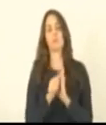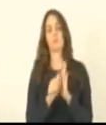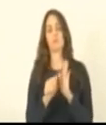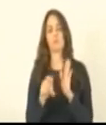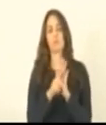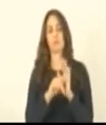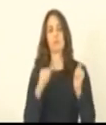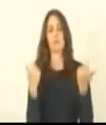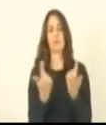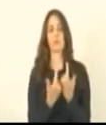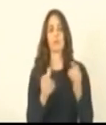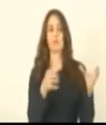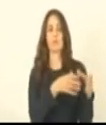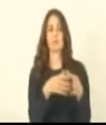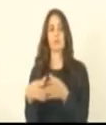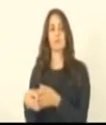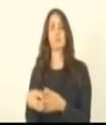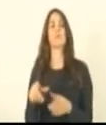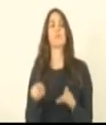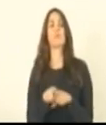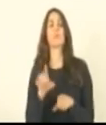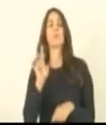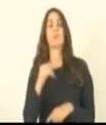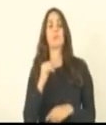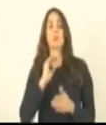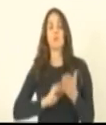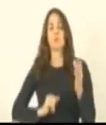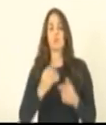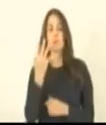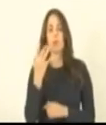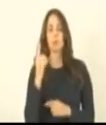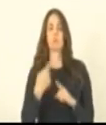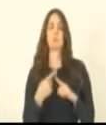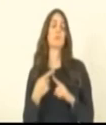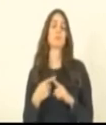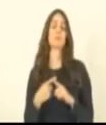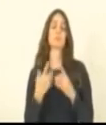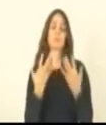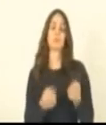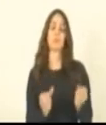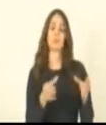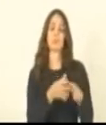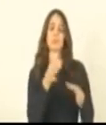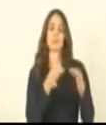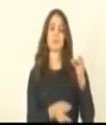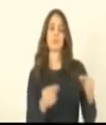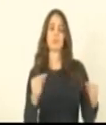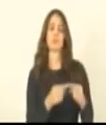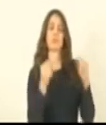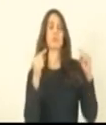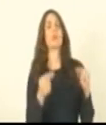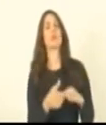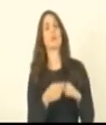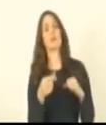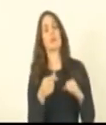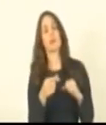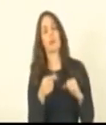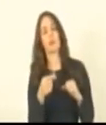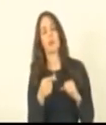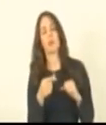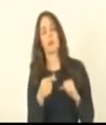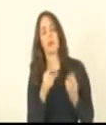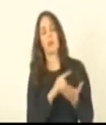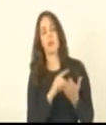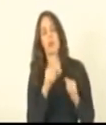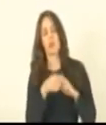as comissões relacionadas pela presidência, exceto o item número 4, cujo despacho é a Comissão de Justiça, na forma do artigo 276 do Regimento